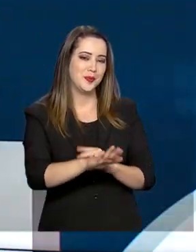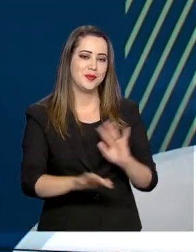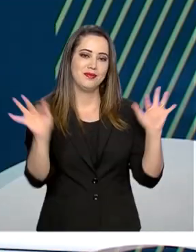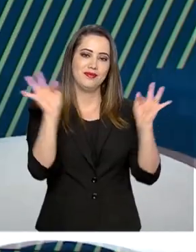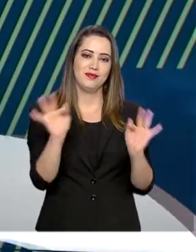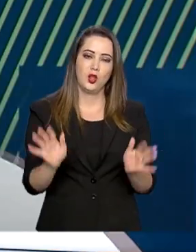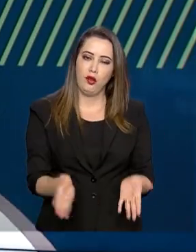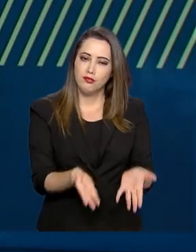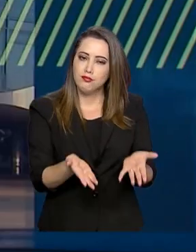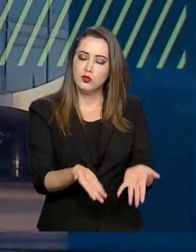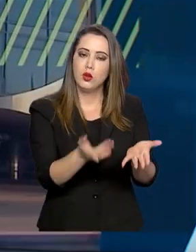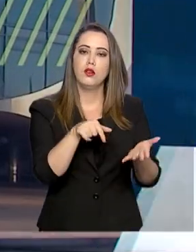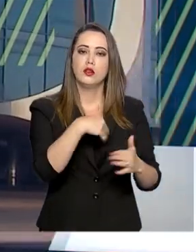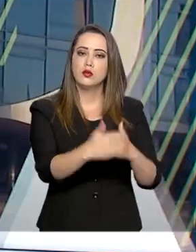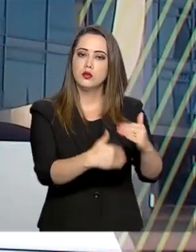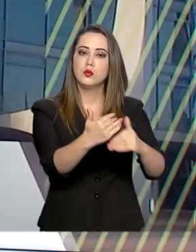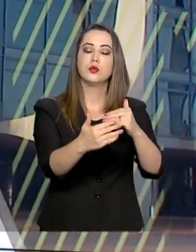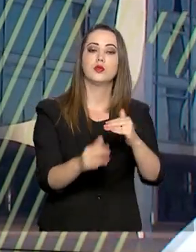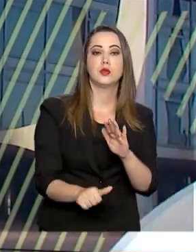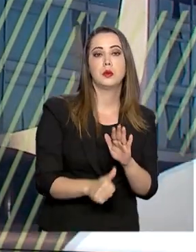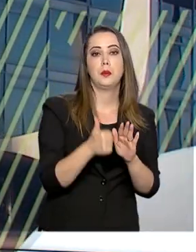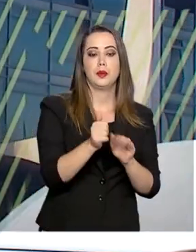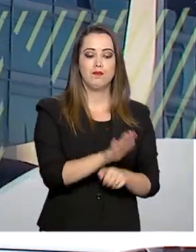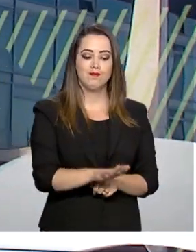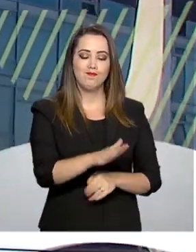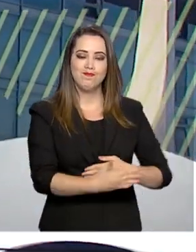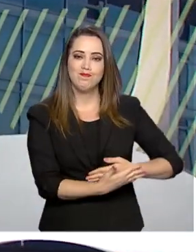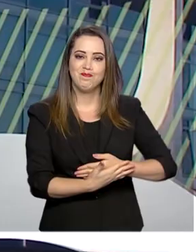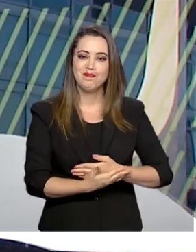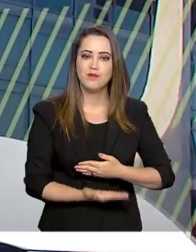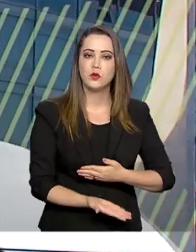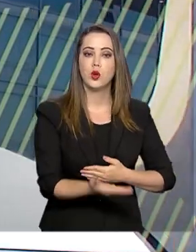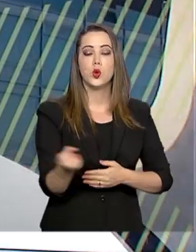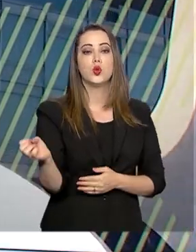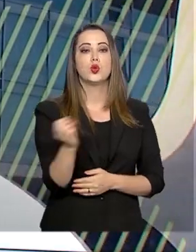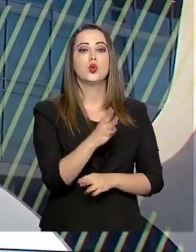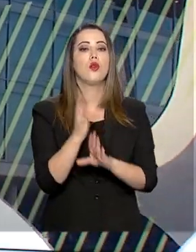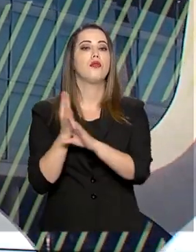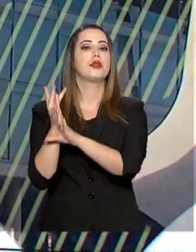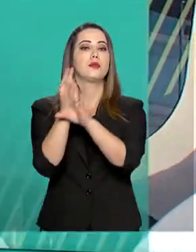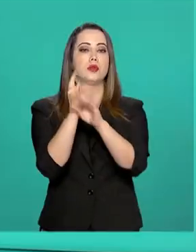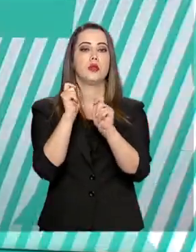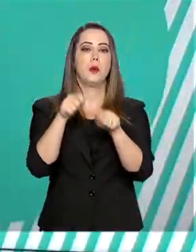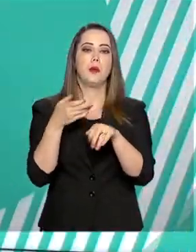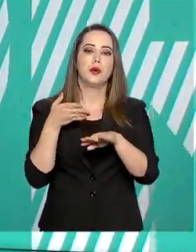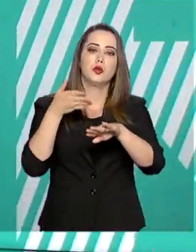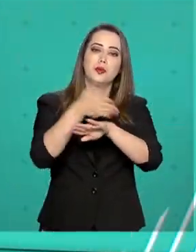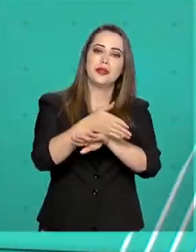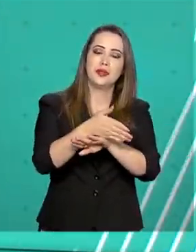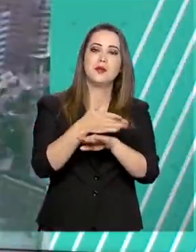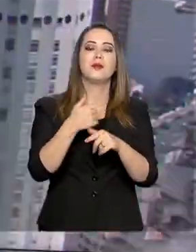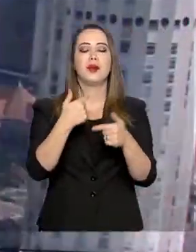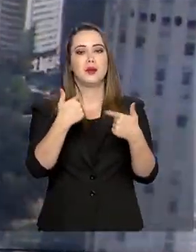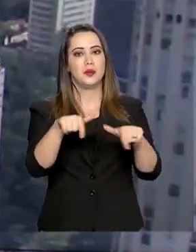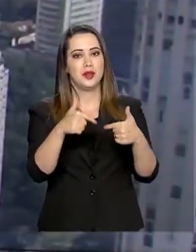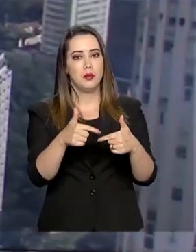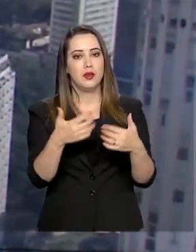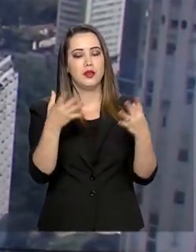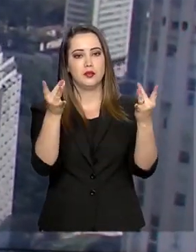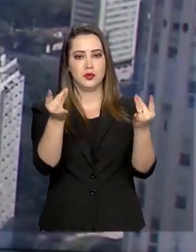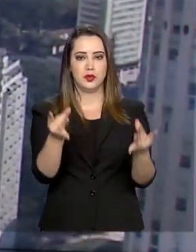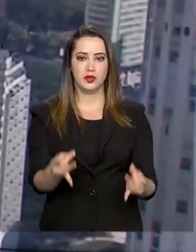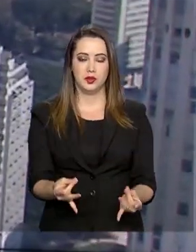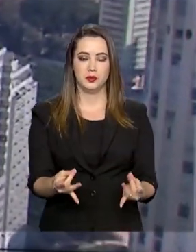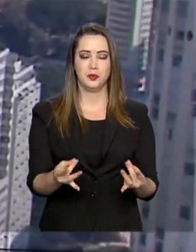desenvolvimento integral da primeira infância, divulgou lista de novos municípios que poderão participar da iniciativa. Os detalhes com o